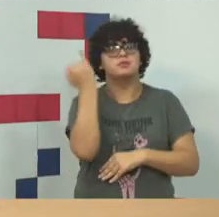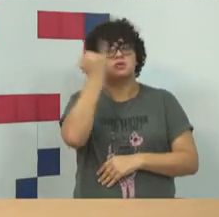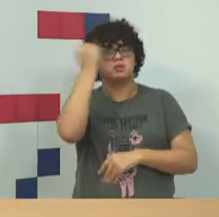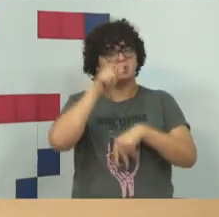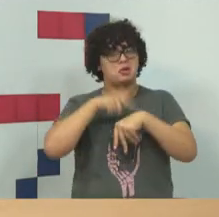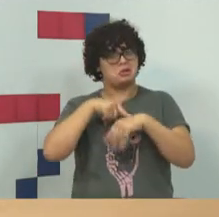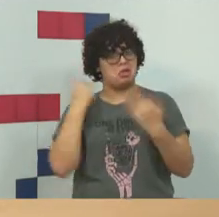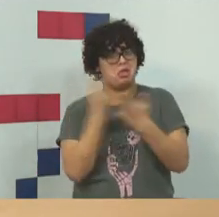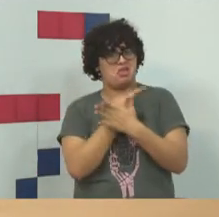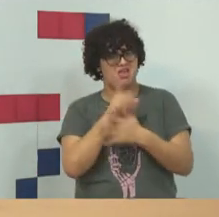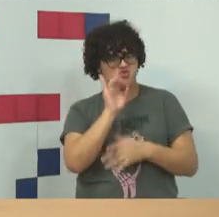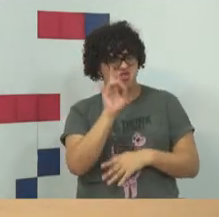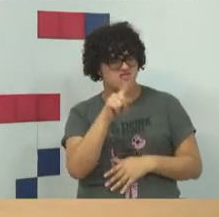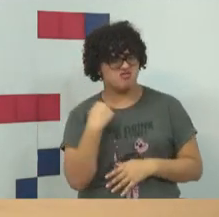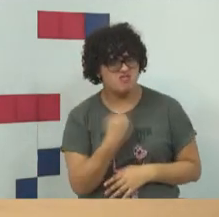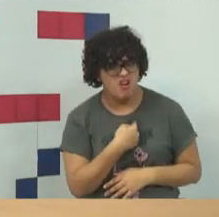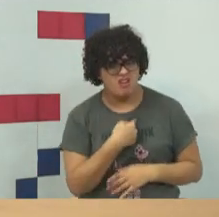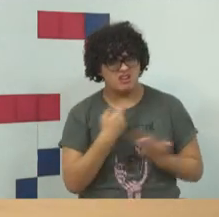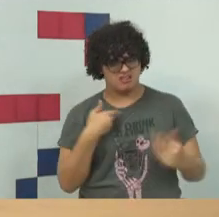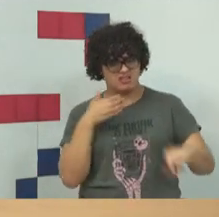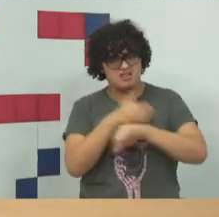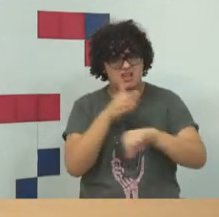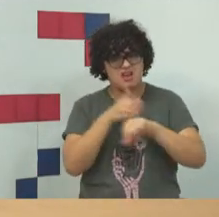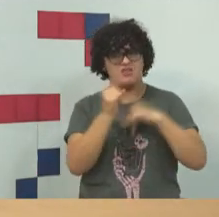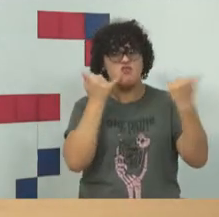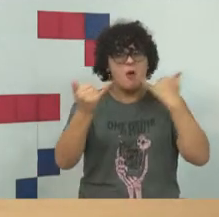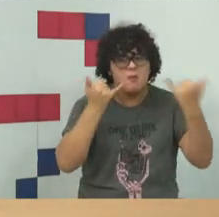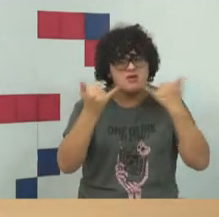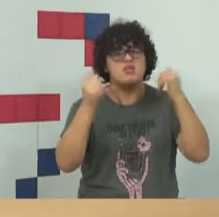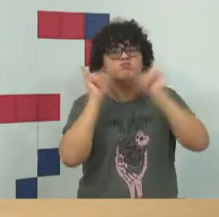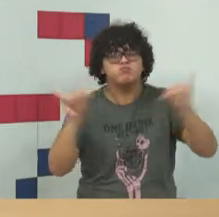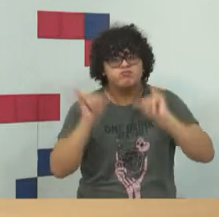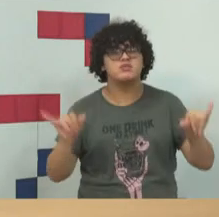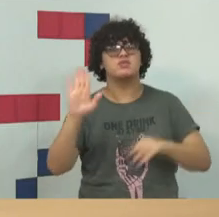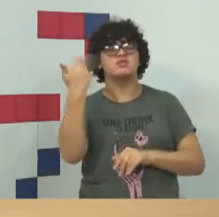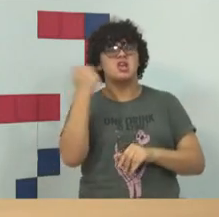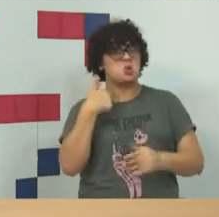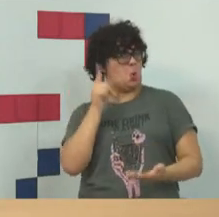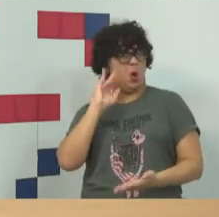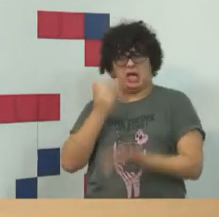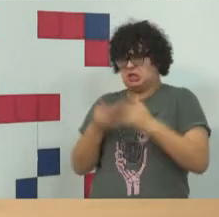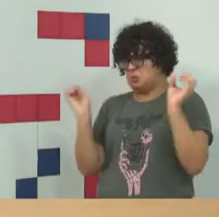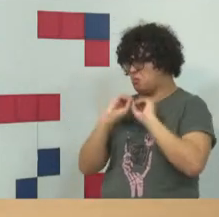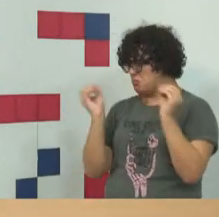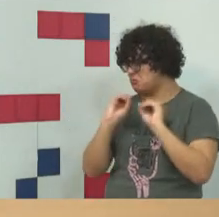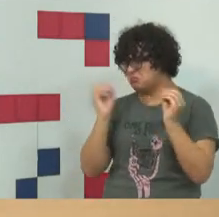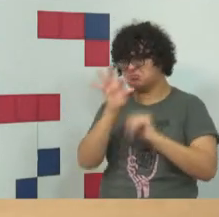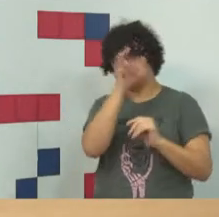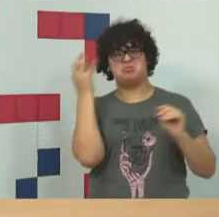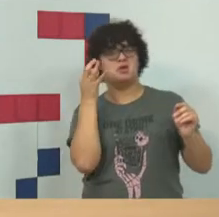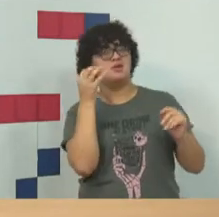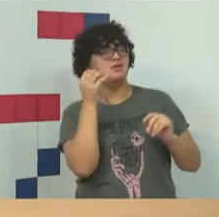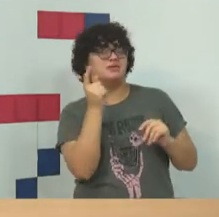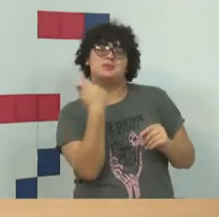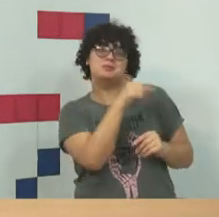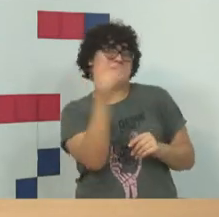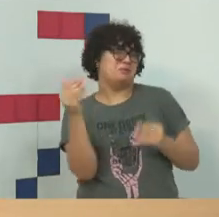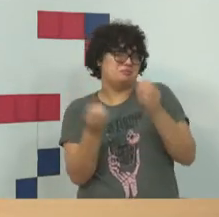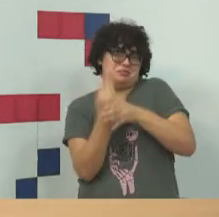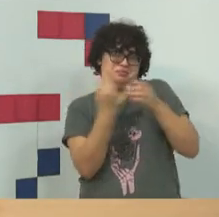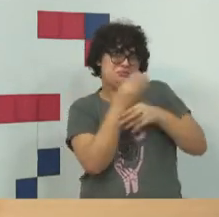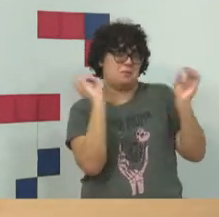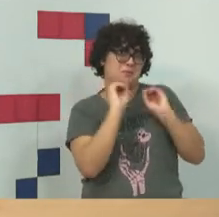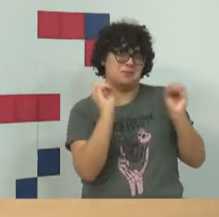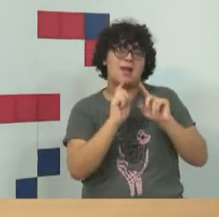Se nós não caíssemos numa fake news, se nós não acreditássemos, se nós não fôssemos vitimizados pelas fake news, elas não teriam importância alguma.